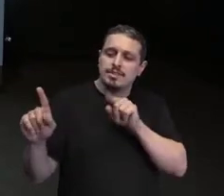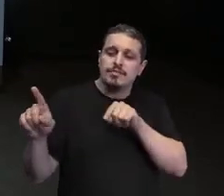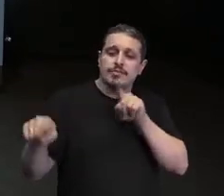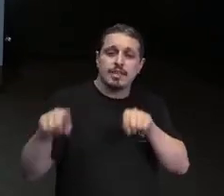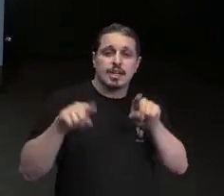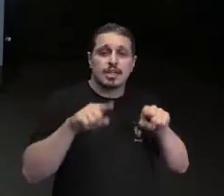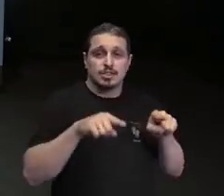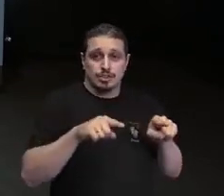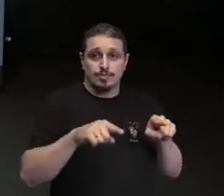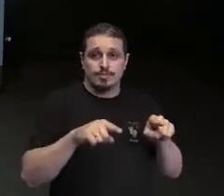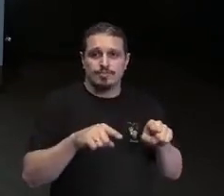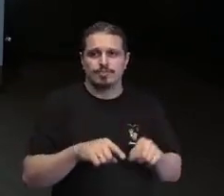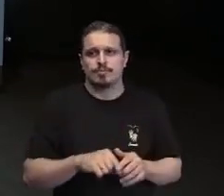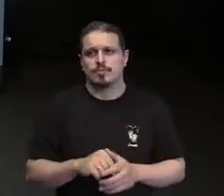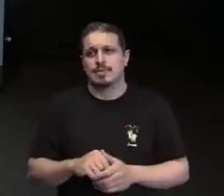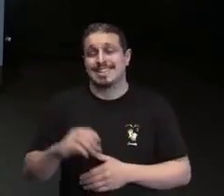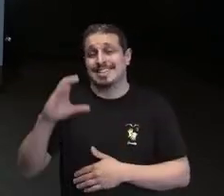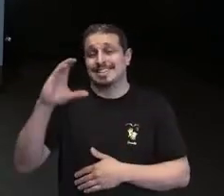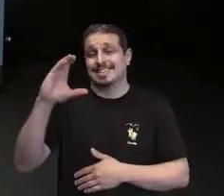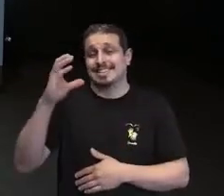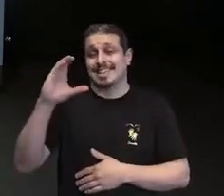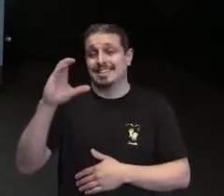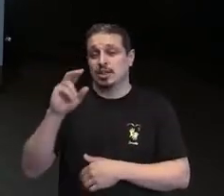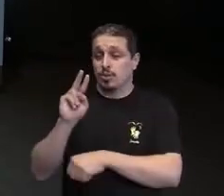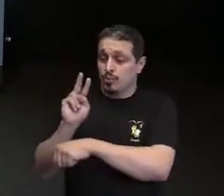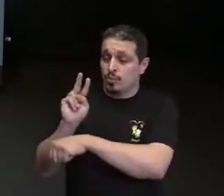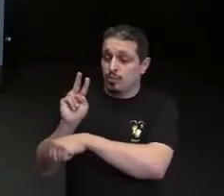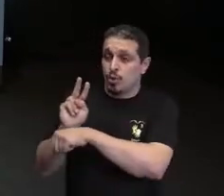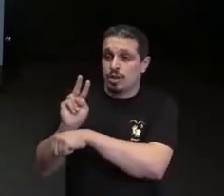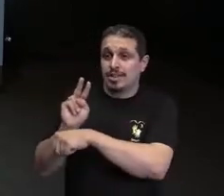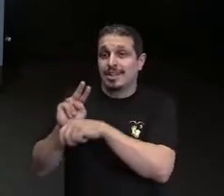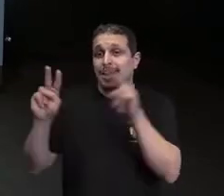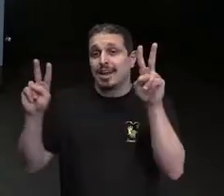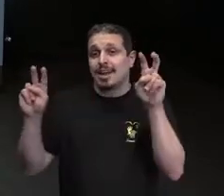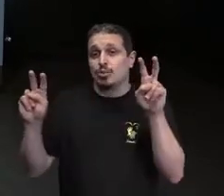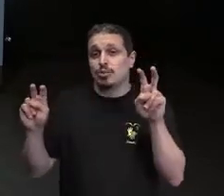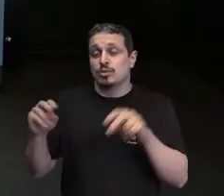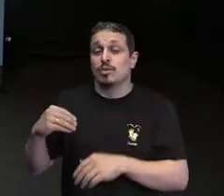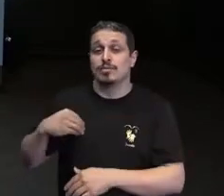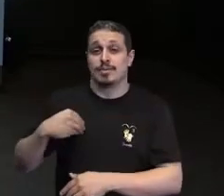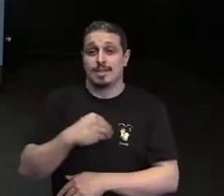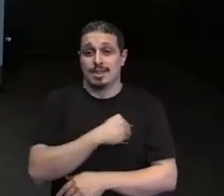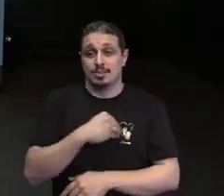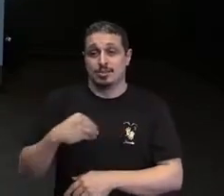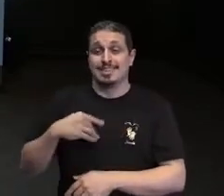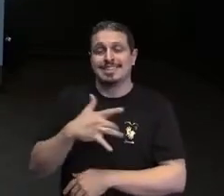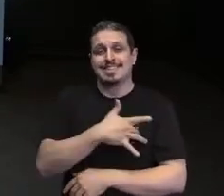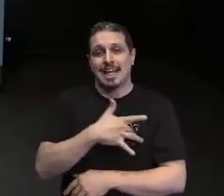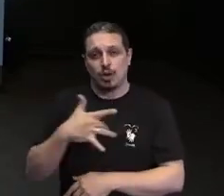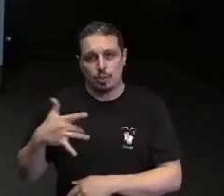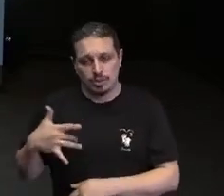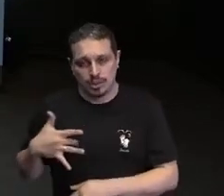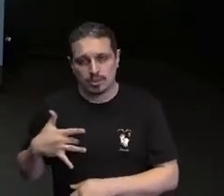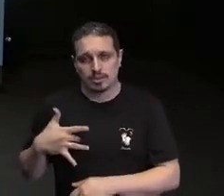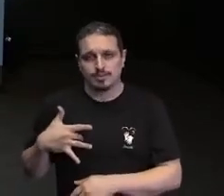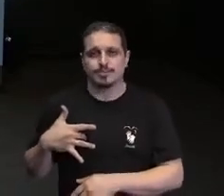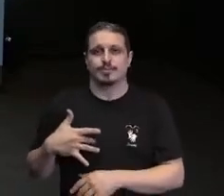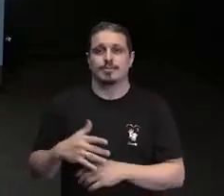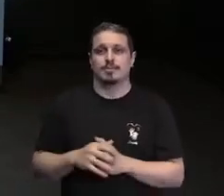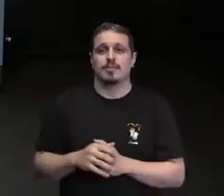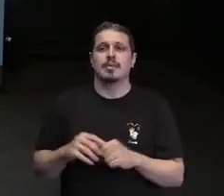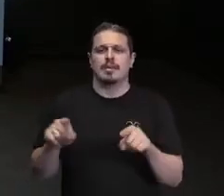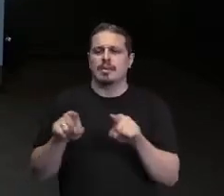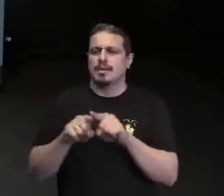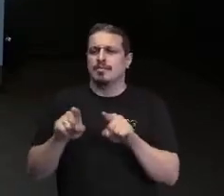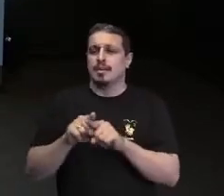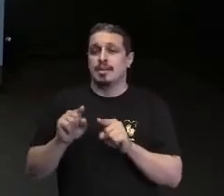momentos com a jornada da ciência, do cuidar, do cientista, do médico, do profissional da saúde. E essa jornada muitas vezes